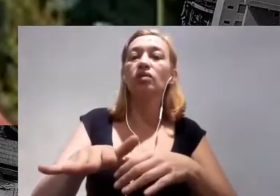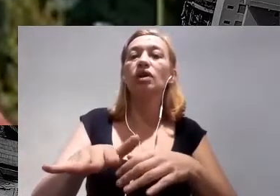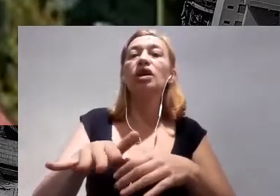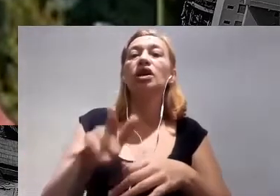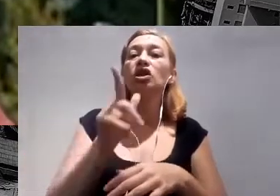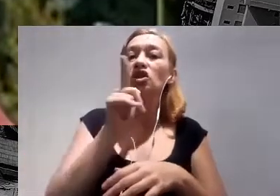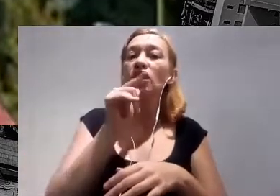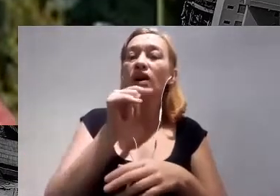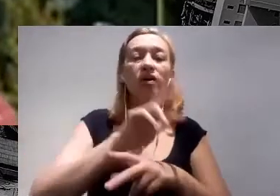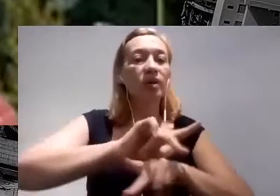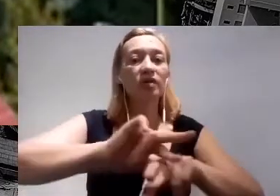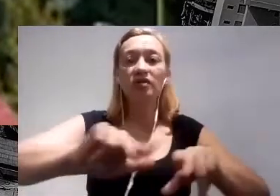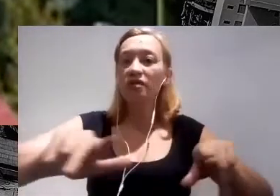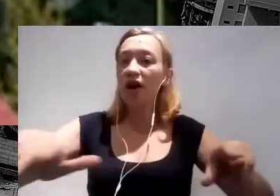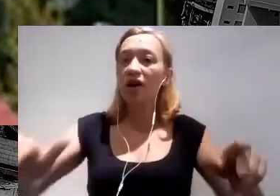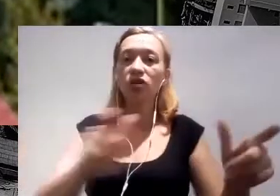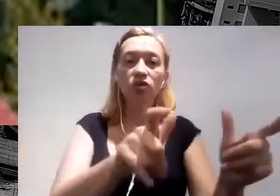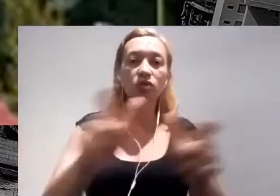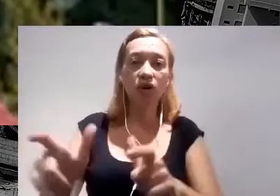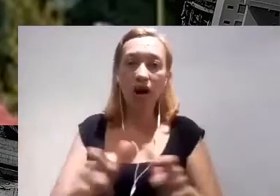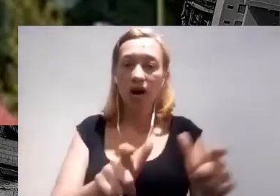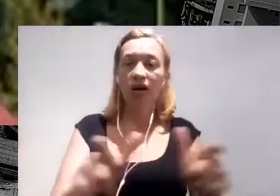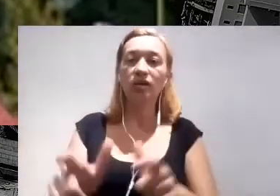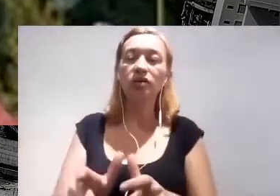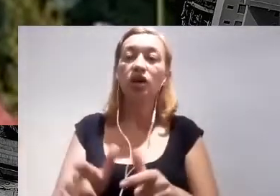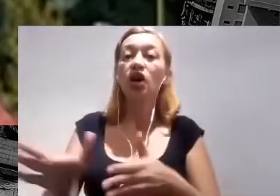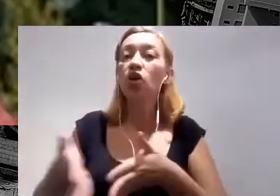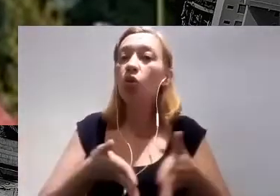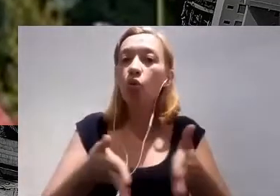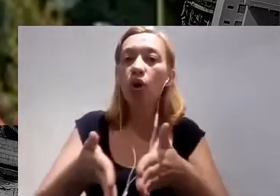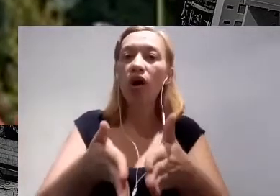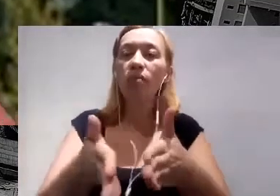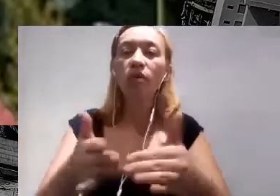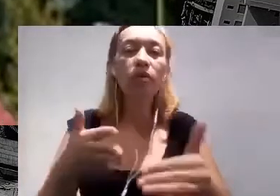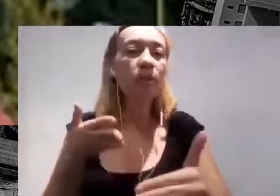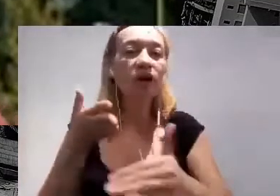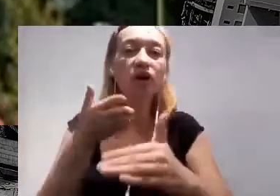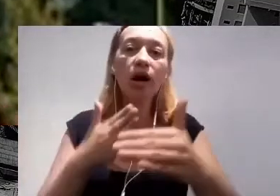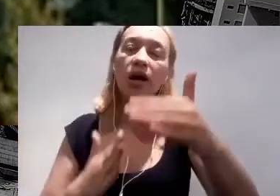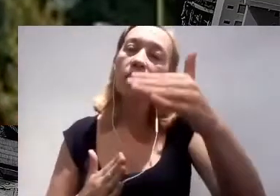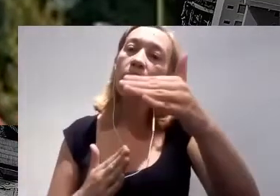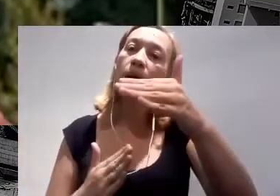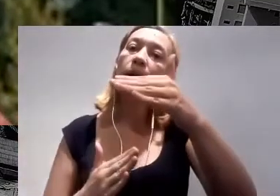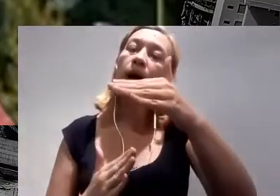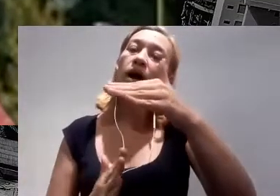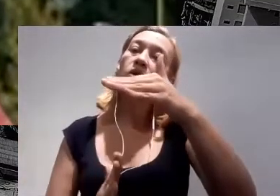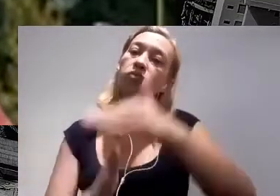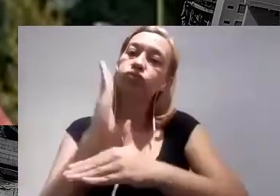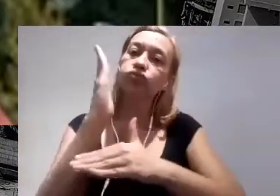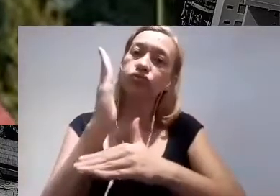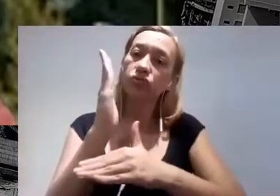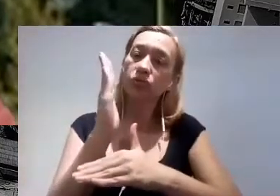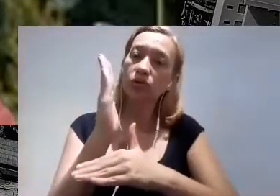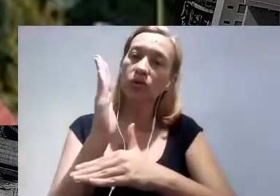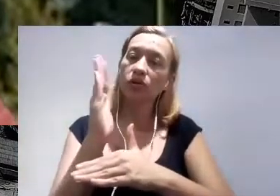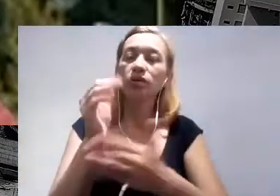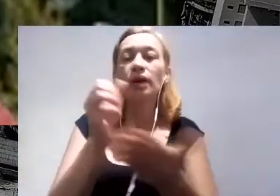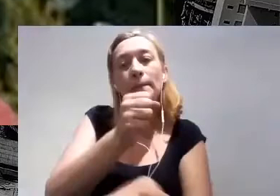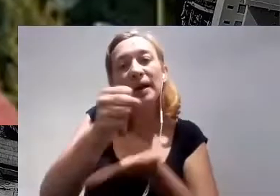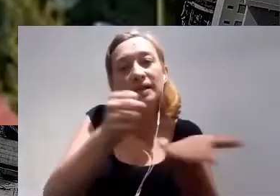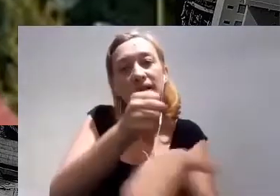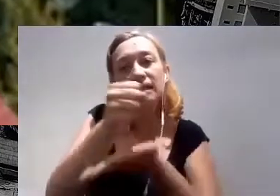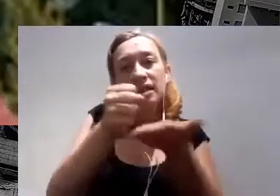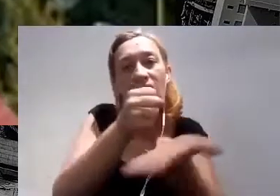autoestresse hídrica. E o caminho para atingir essa meta, ele passa, ele está muito baseado em